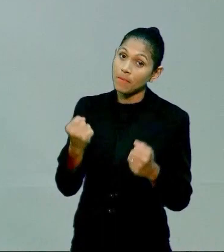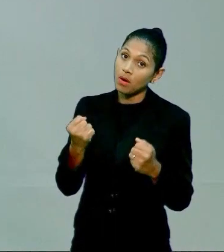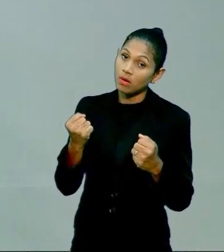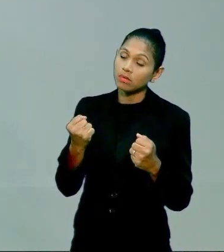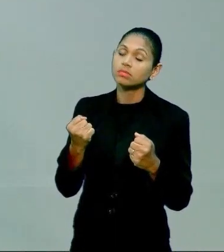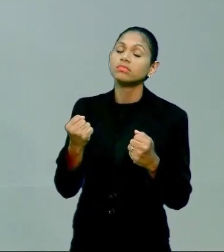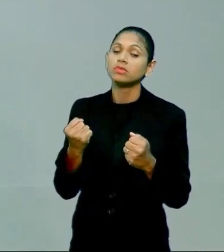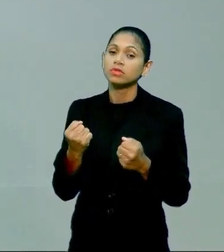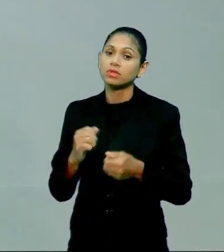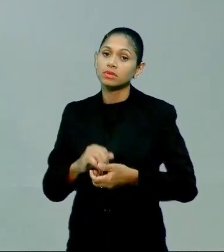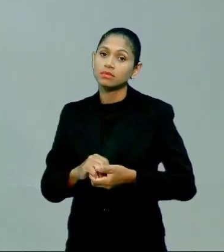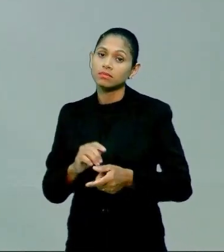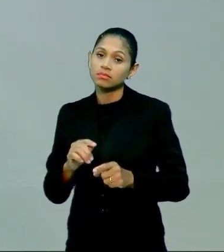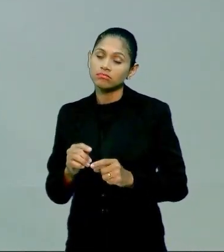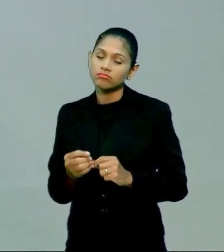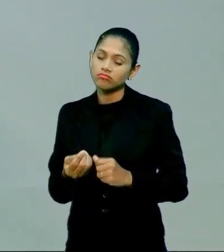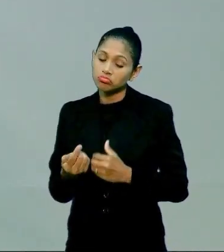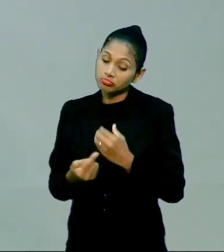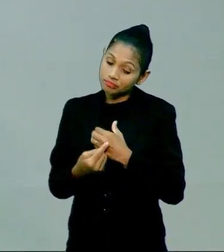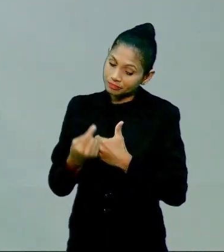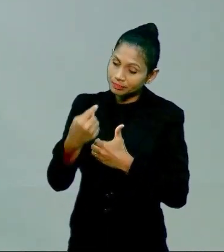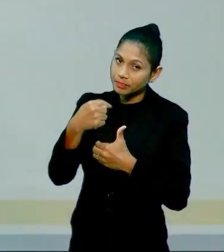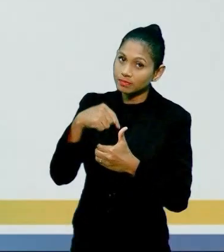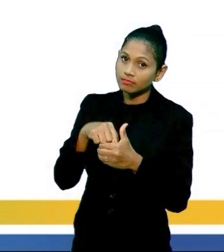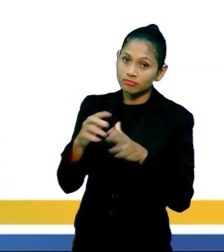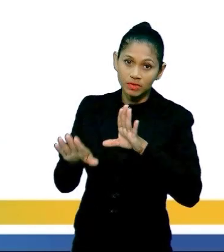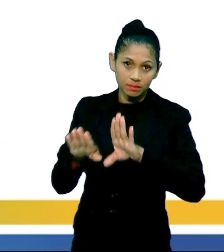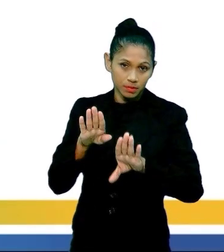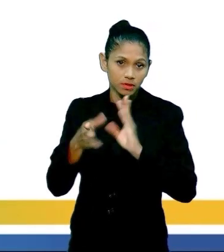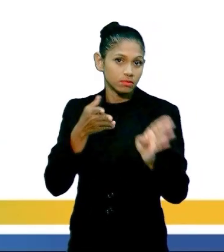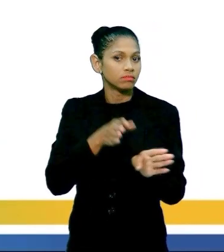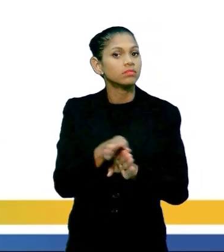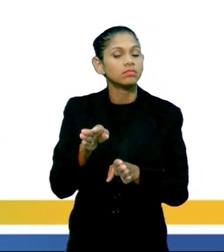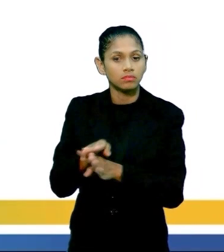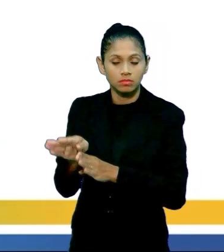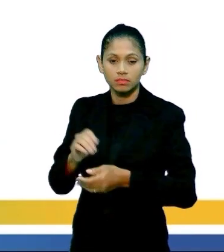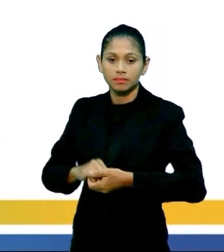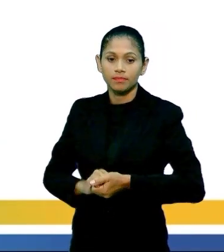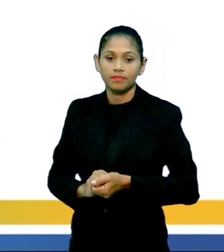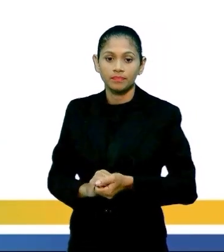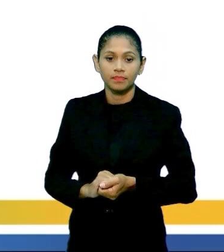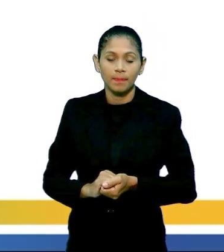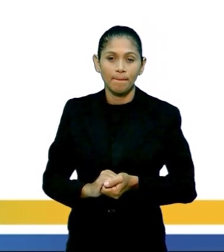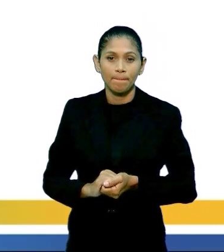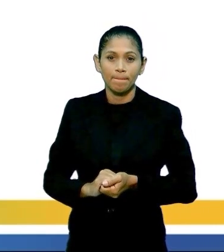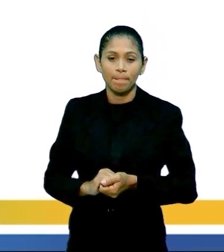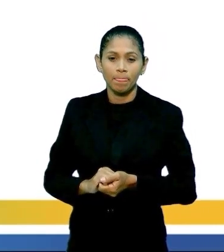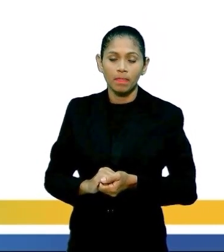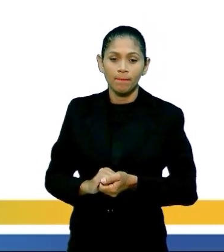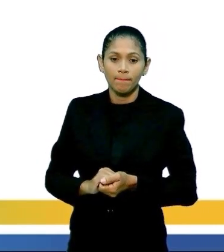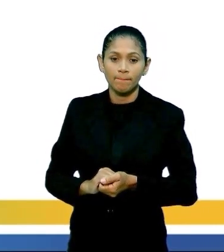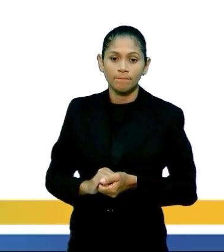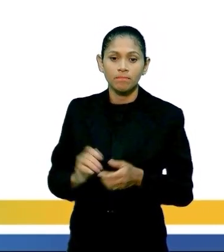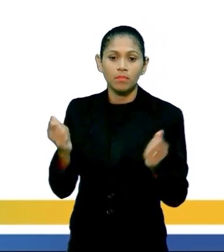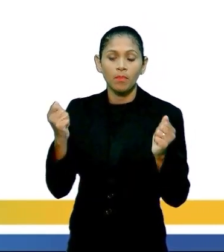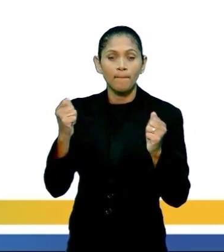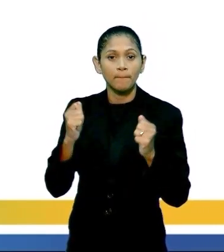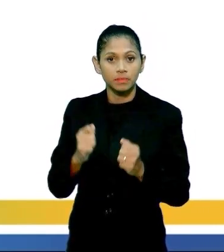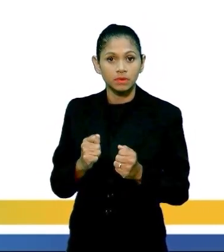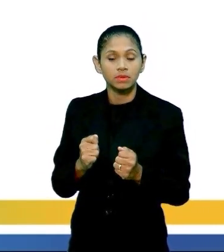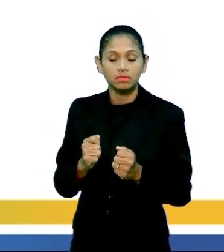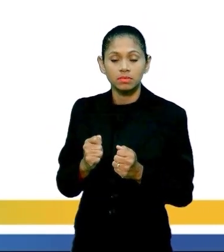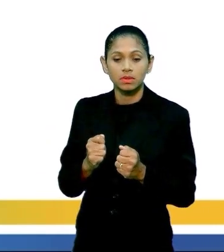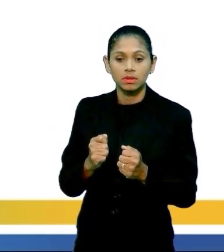intrinsecamente nas práticas a depender de qual o direcionamento e por fim possibilidade de reinvenção no